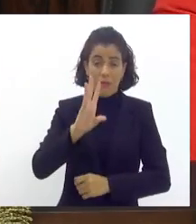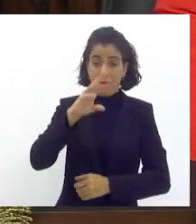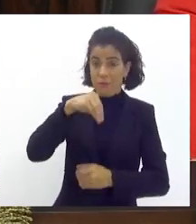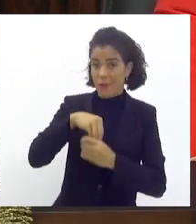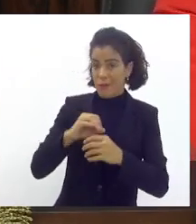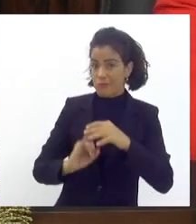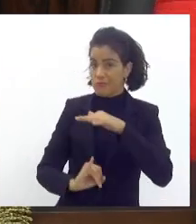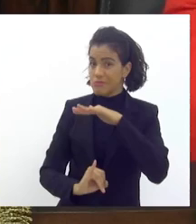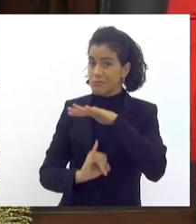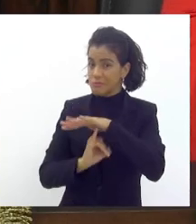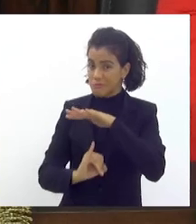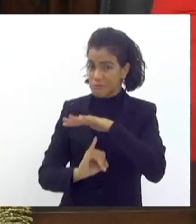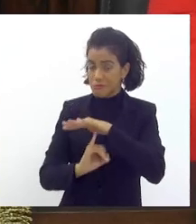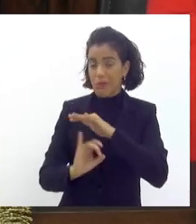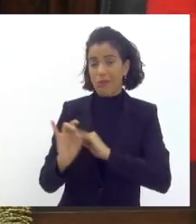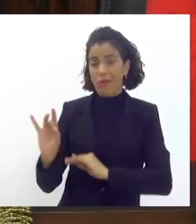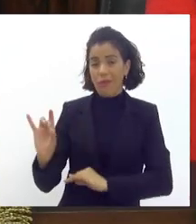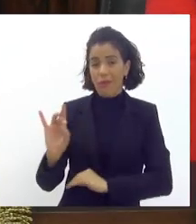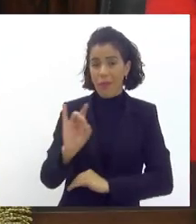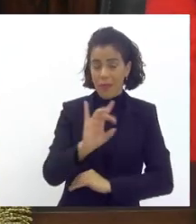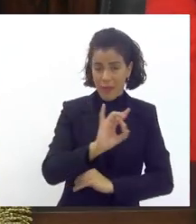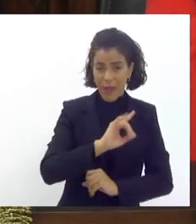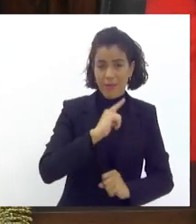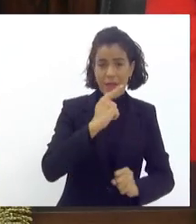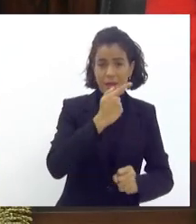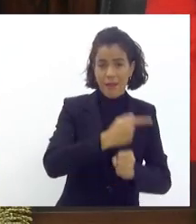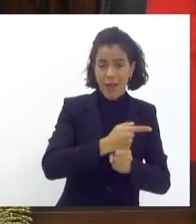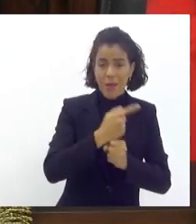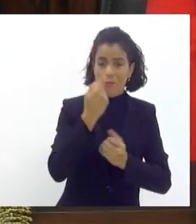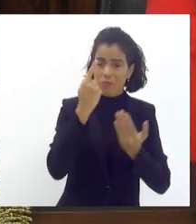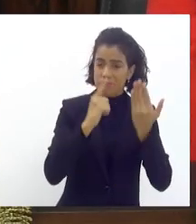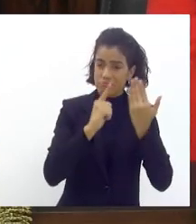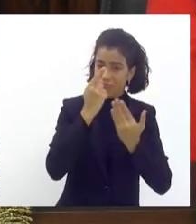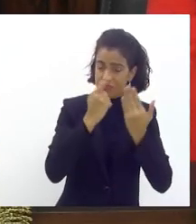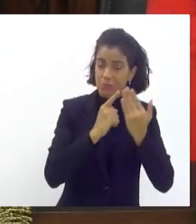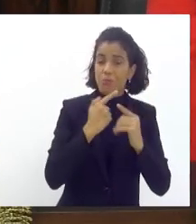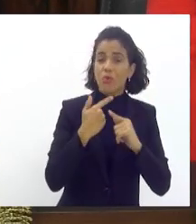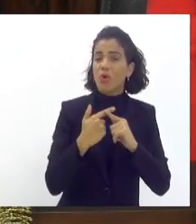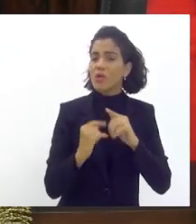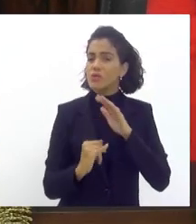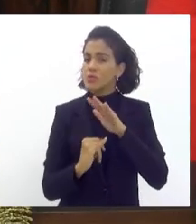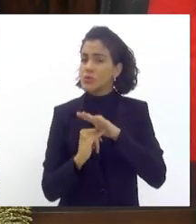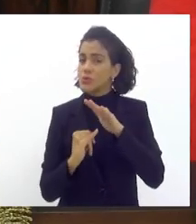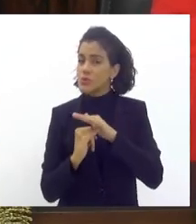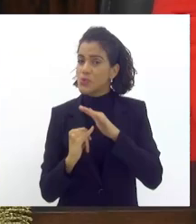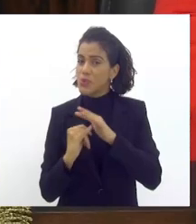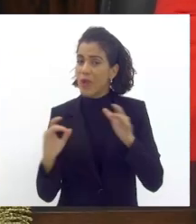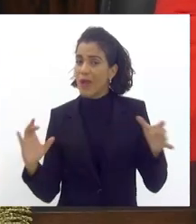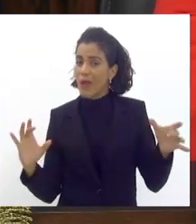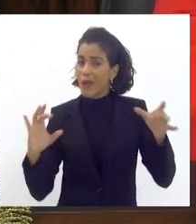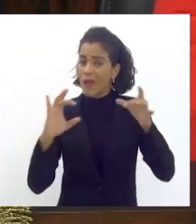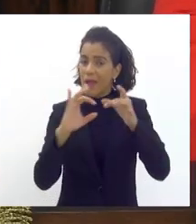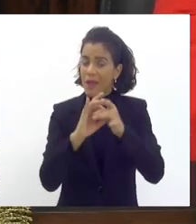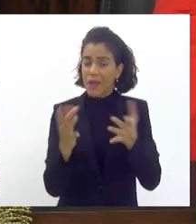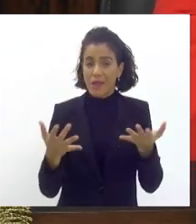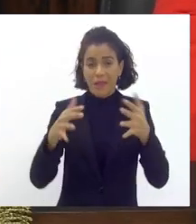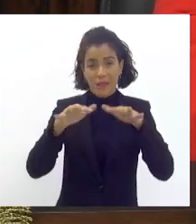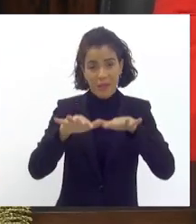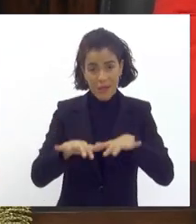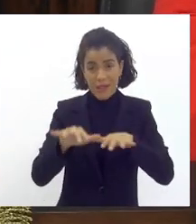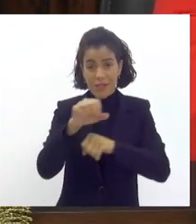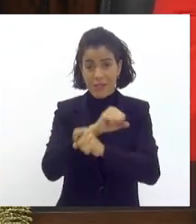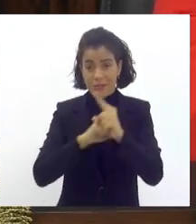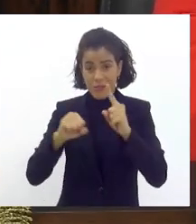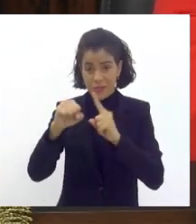que cada escola ali tem porque os institutos são pontes de inclusão da